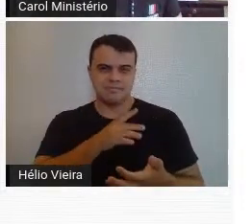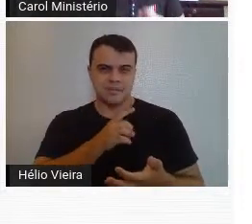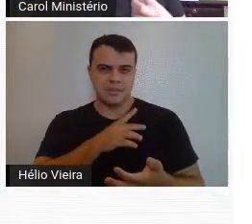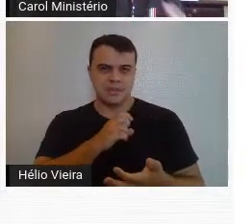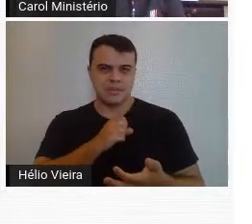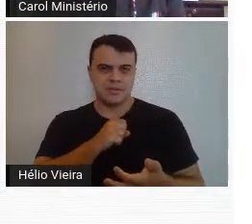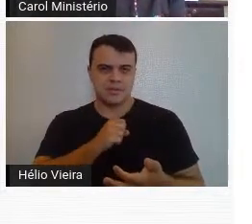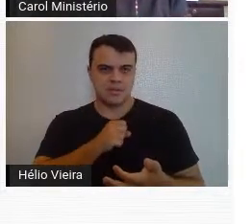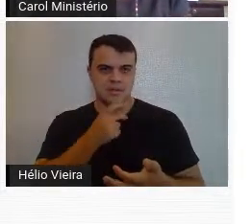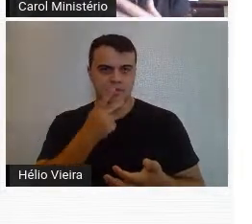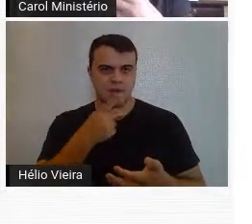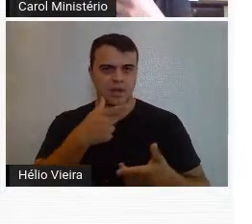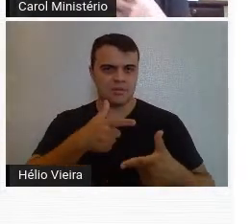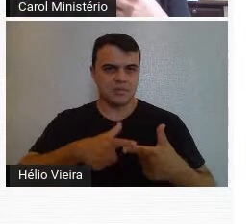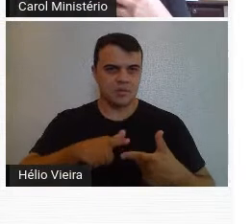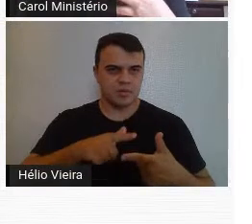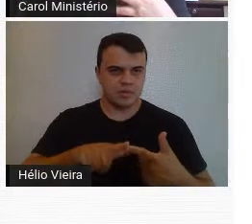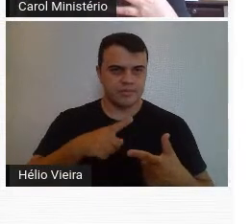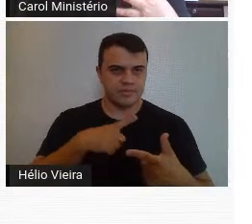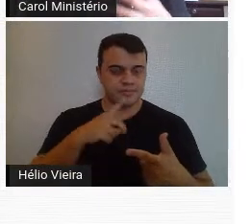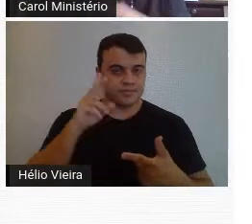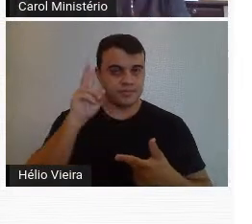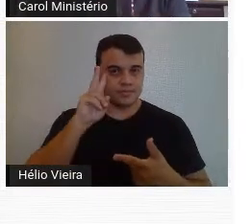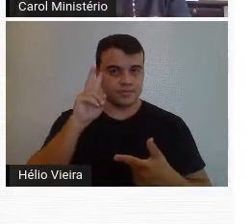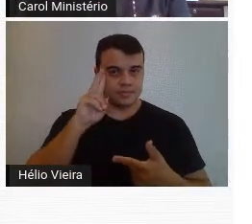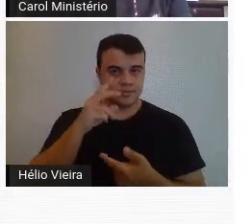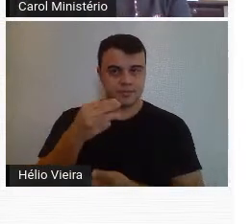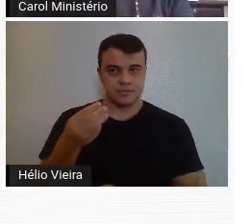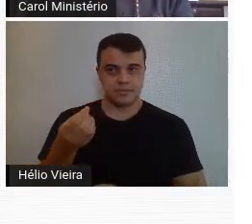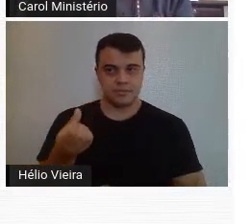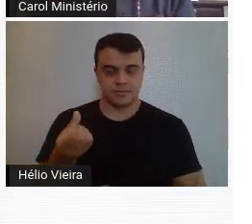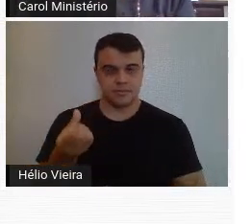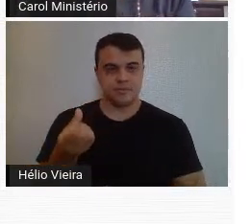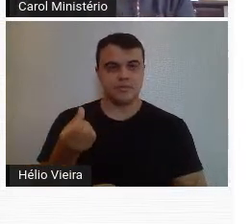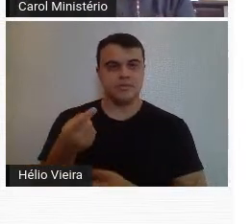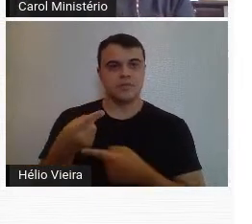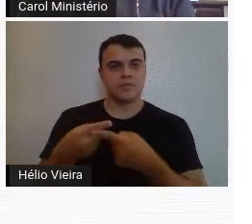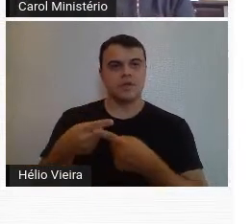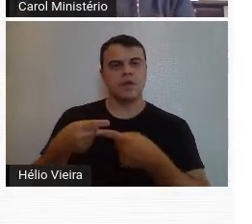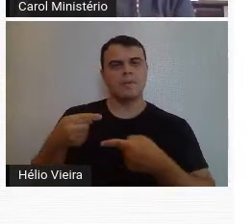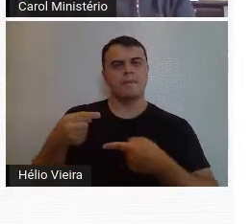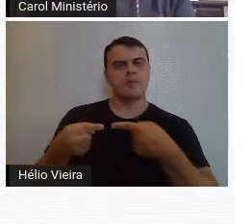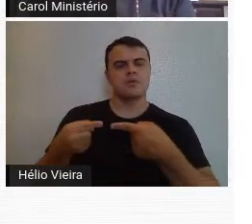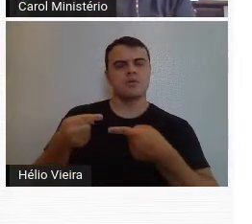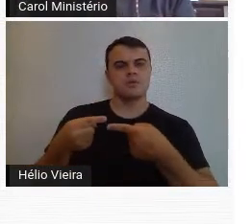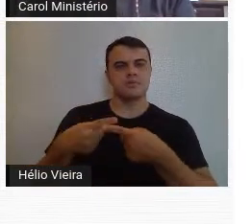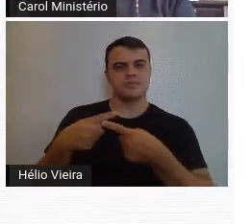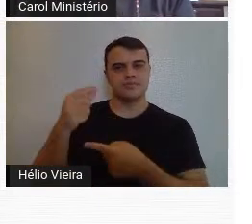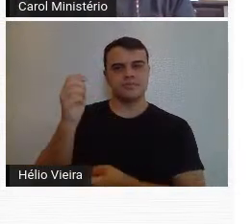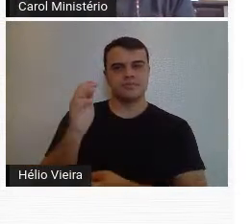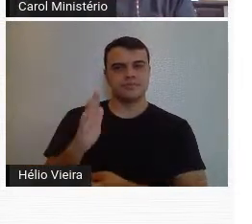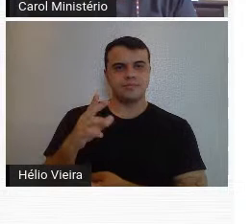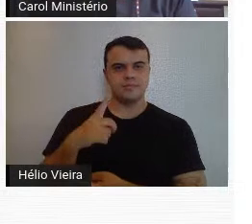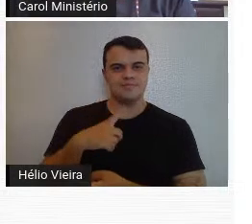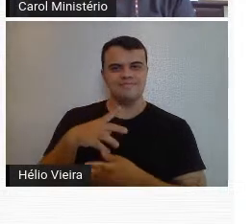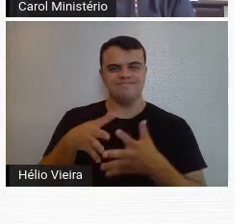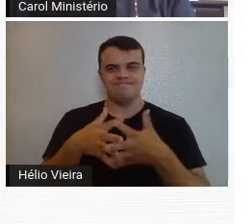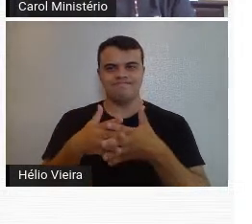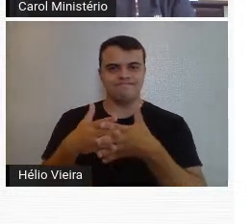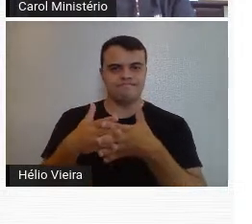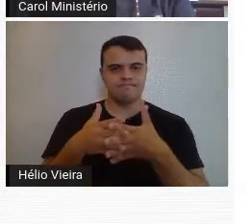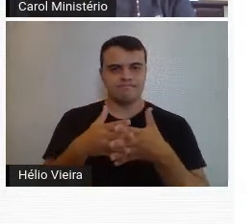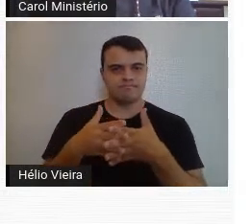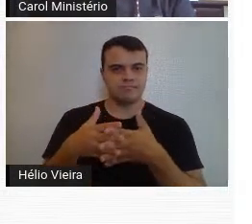de retaliações. A gente tem que lembrar que em 1936 a questão política no Brasil está um pouco complicada,